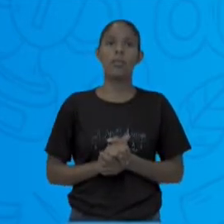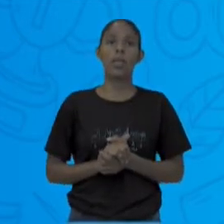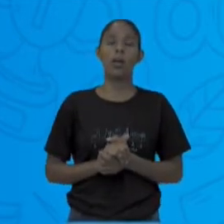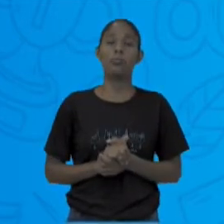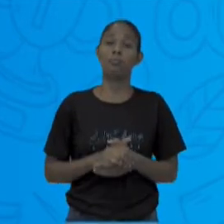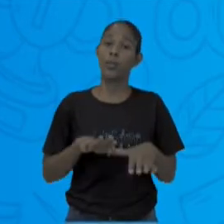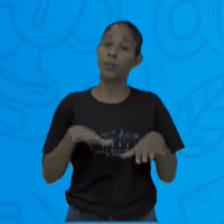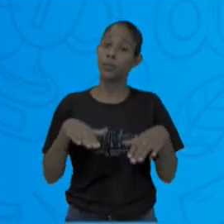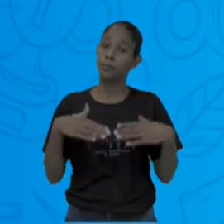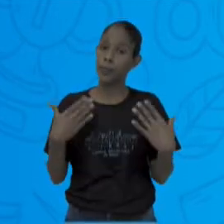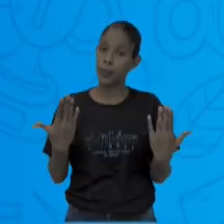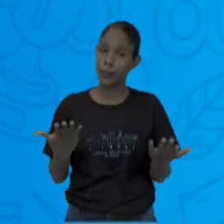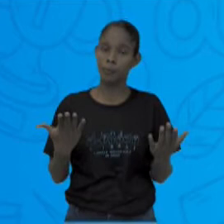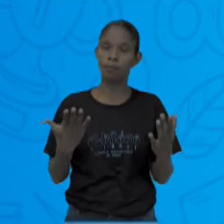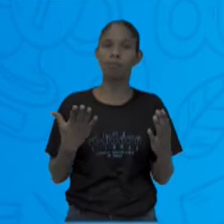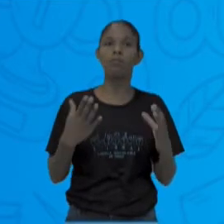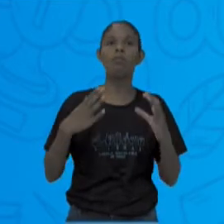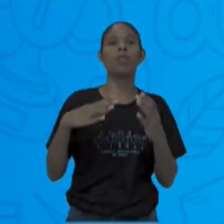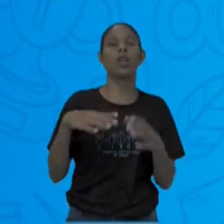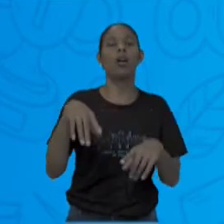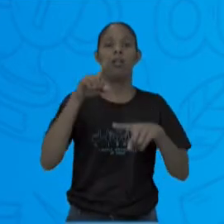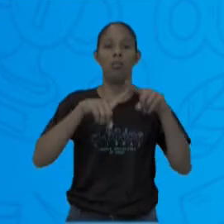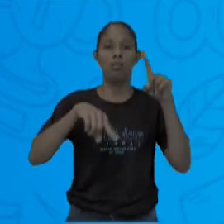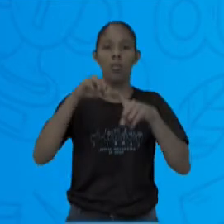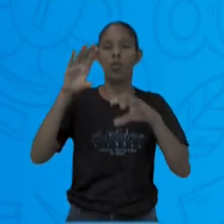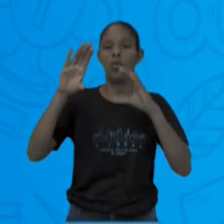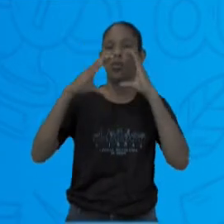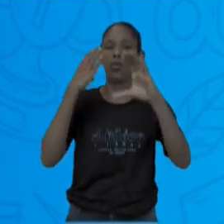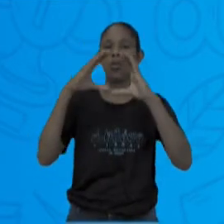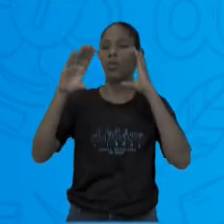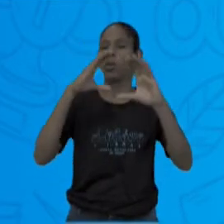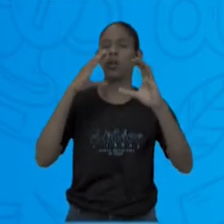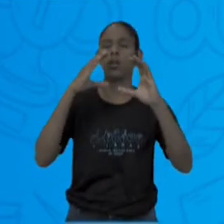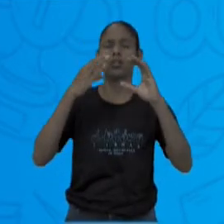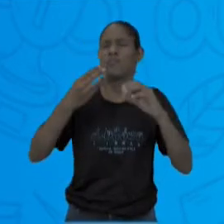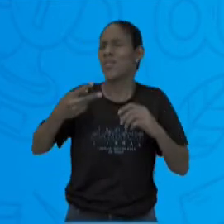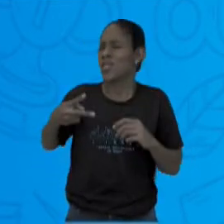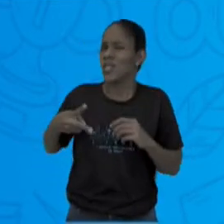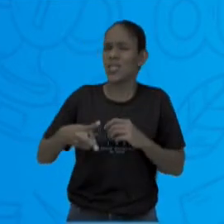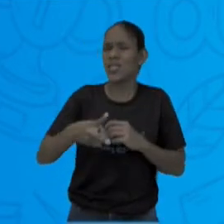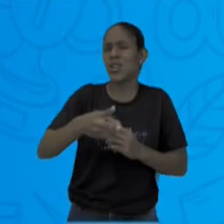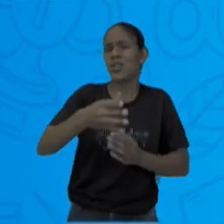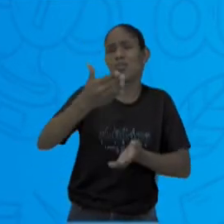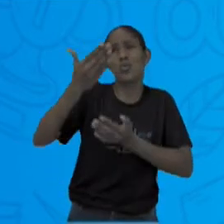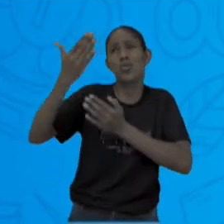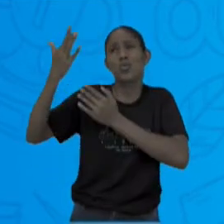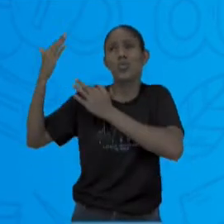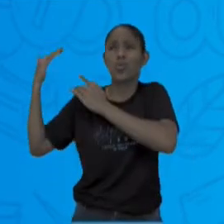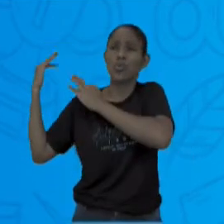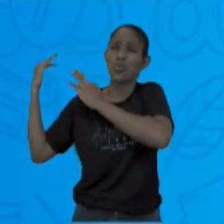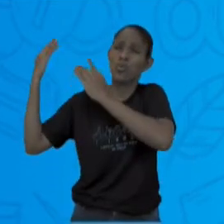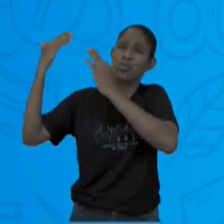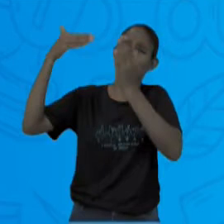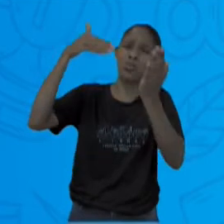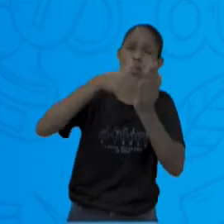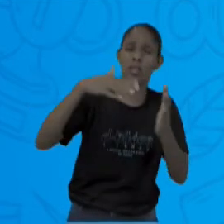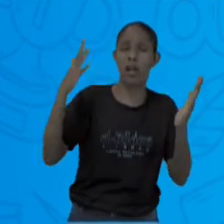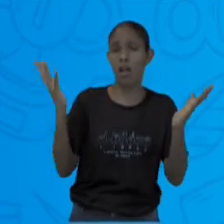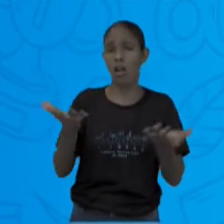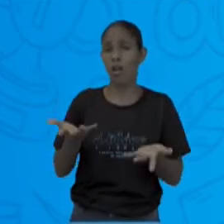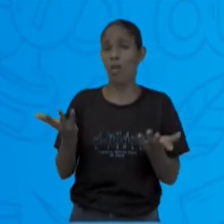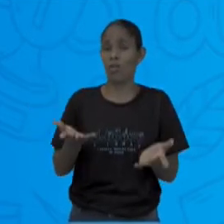Portanto, os meios de comunicação sempre estiveram presentes na vida do homem, sendo